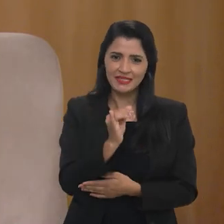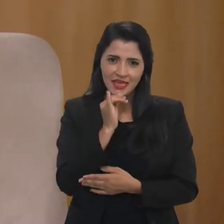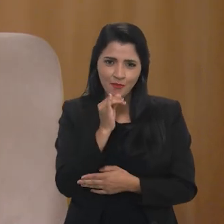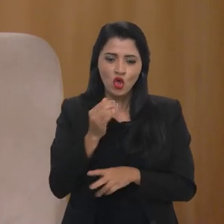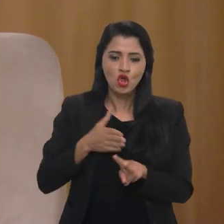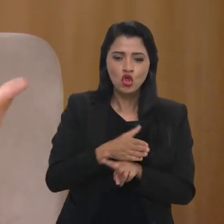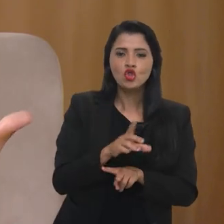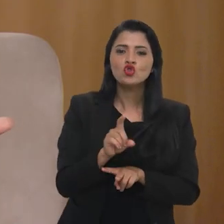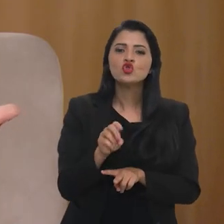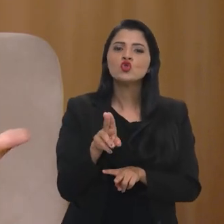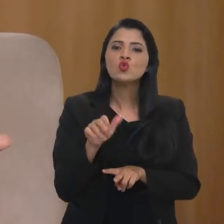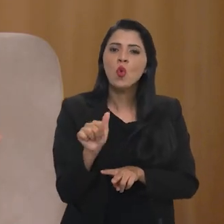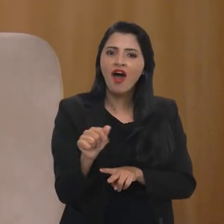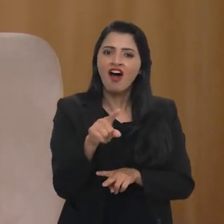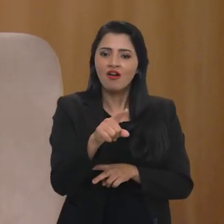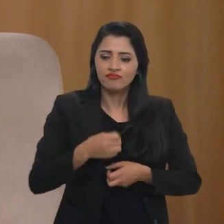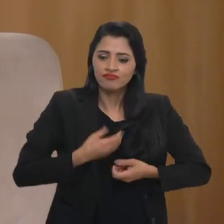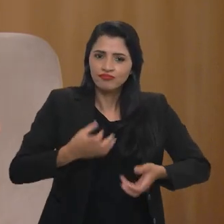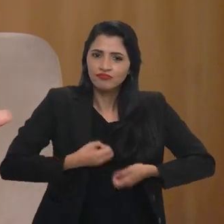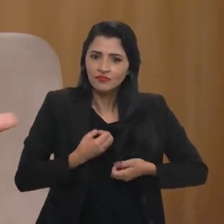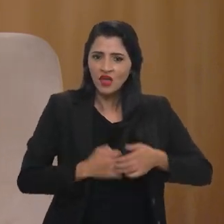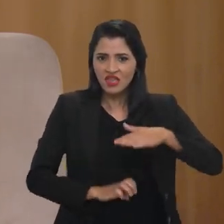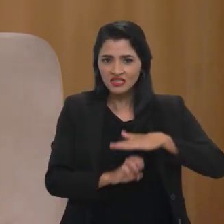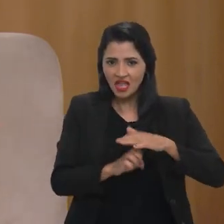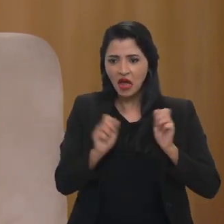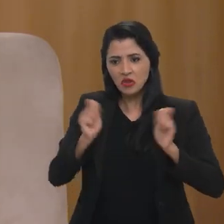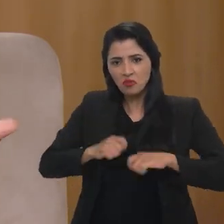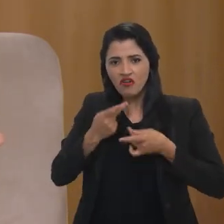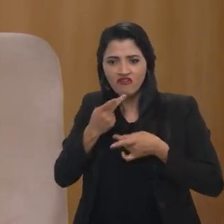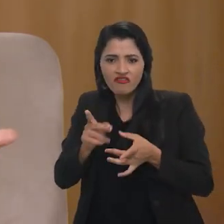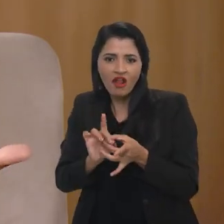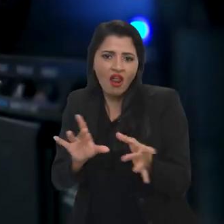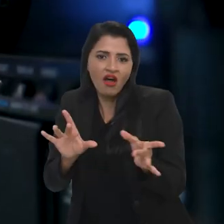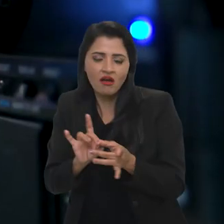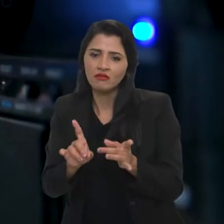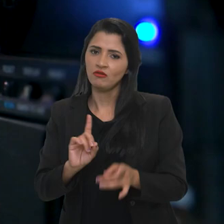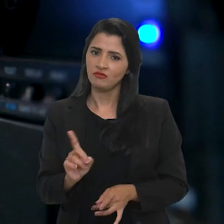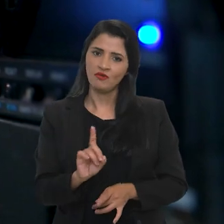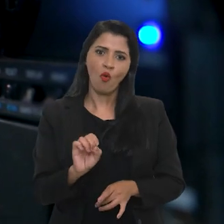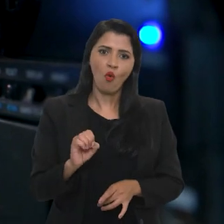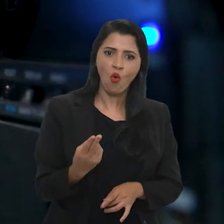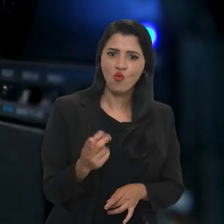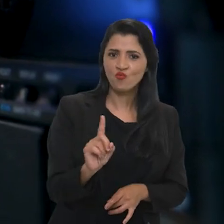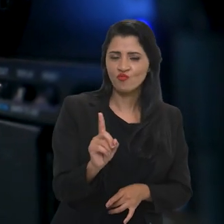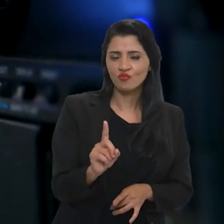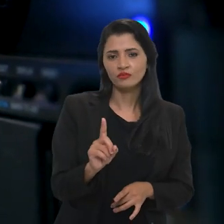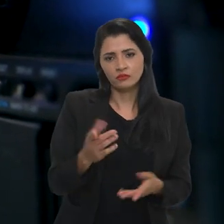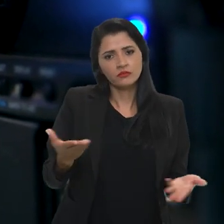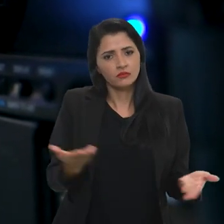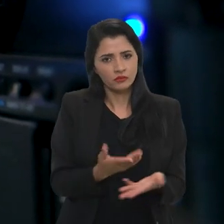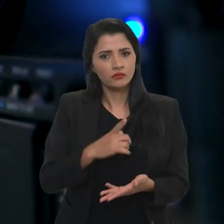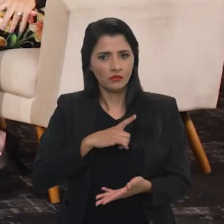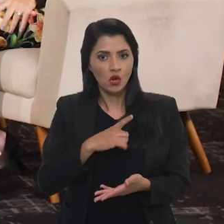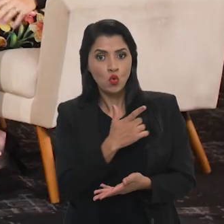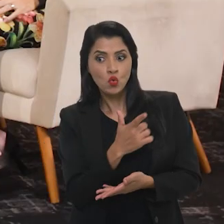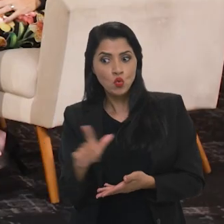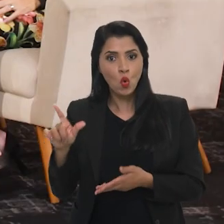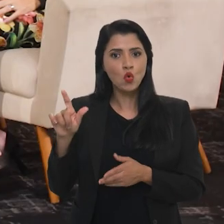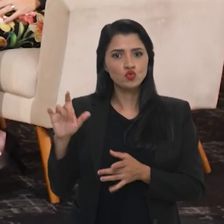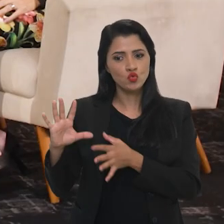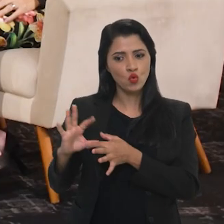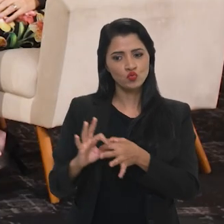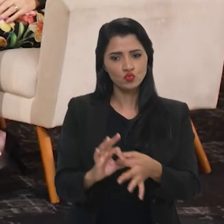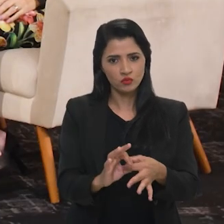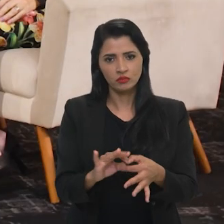antes o modelo dual, a liberdade de expressão era em relação ao Estado. O Estado permitir falar outra coisa ou não. Hoje, a gente tem, enfim, um